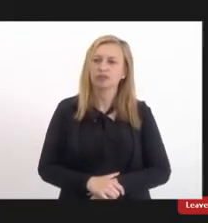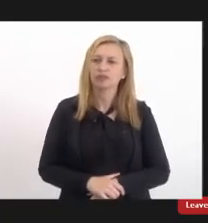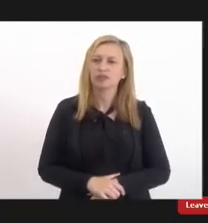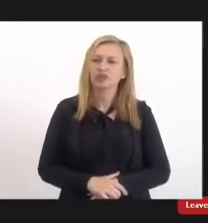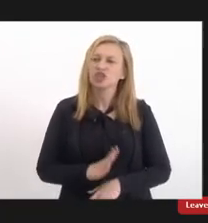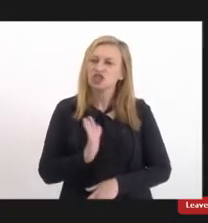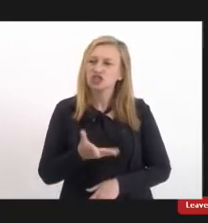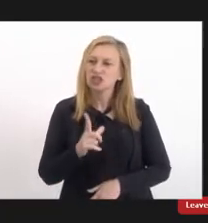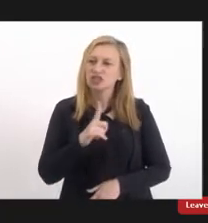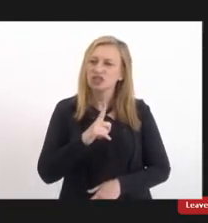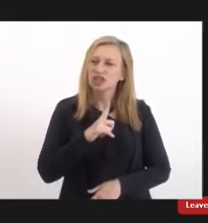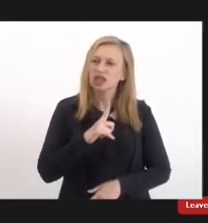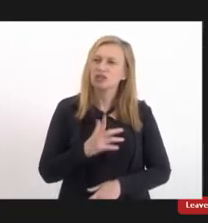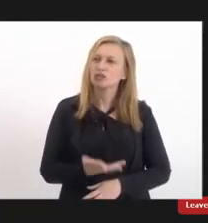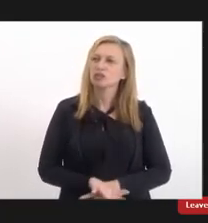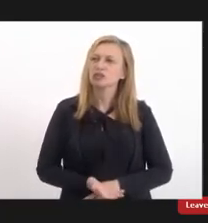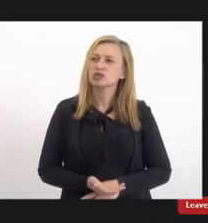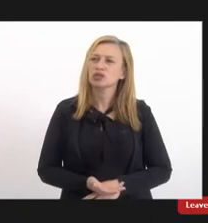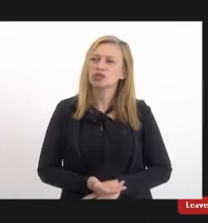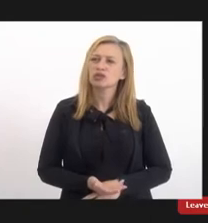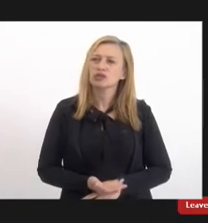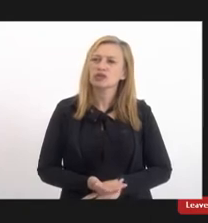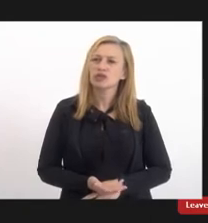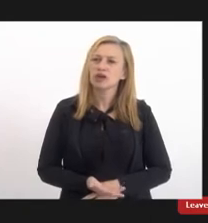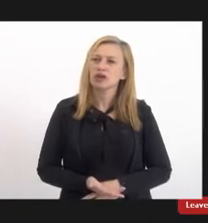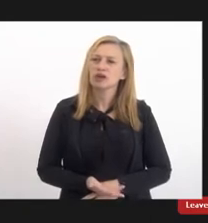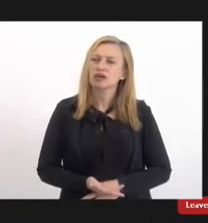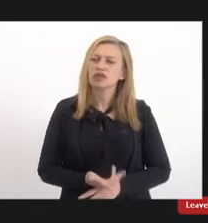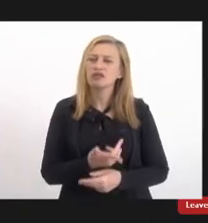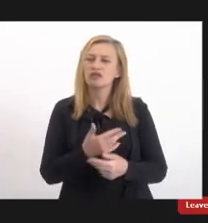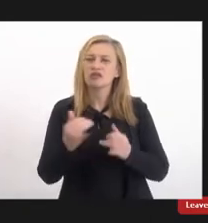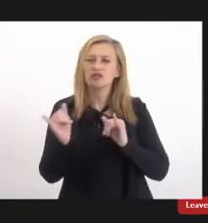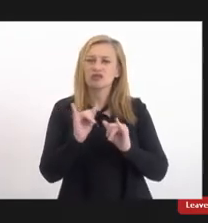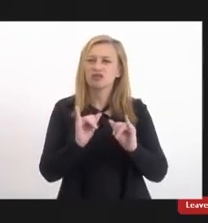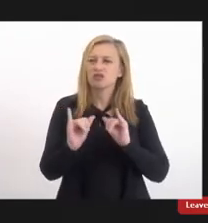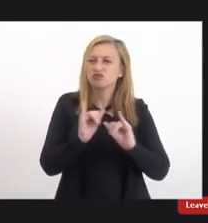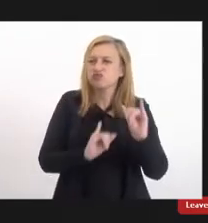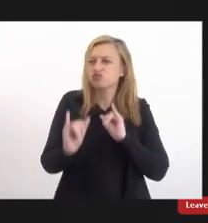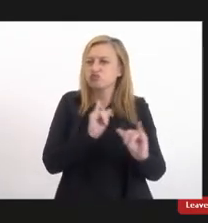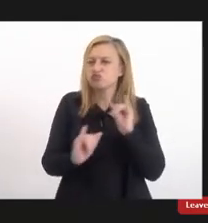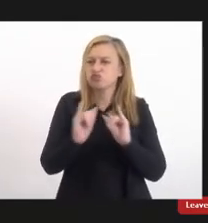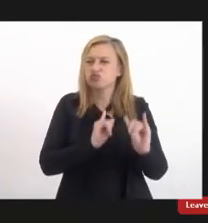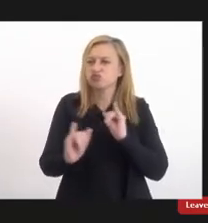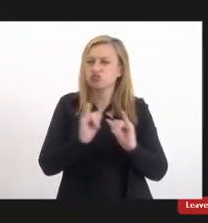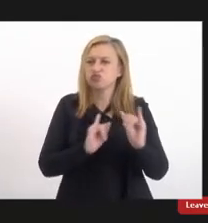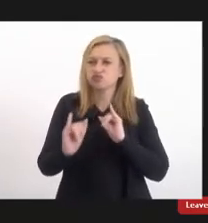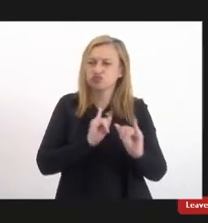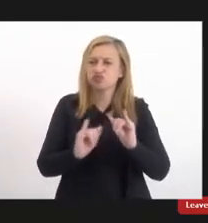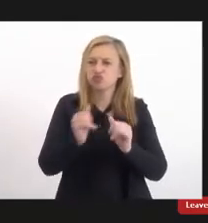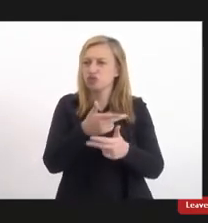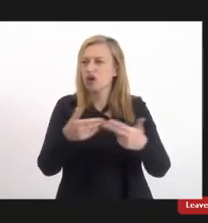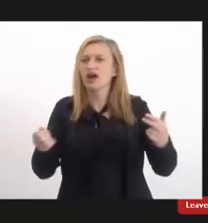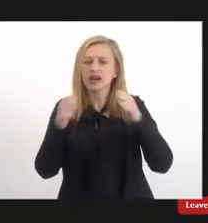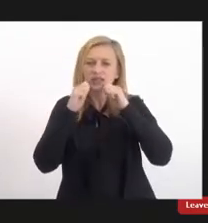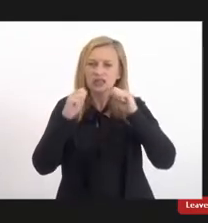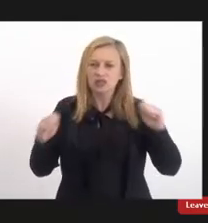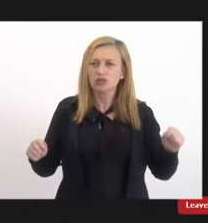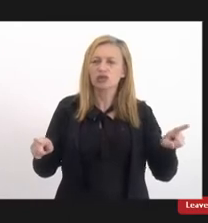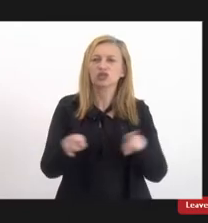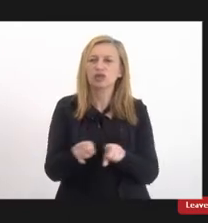Já temos muita, muita informação. As assessoras também estão